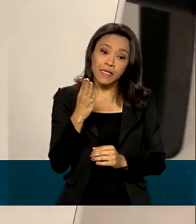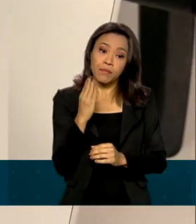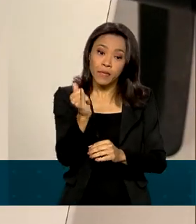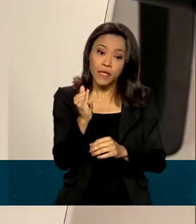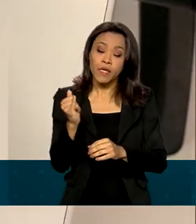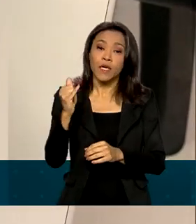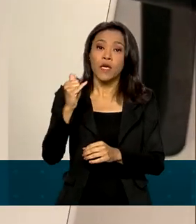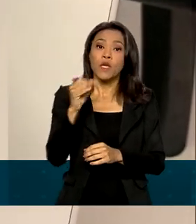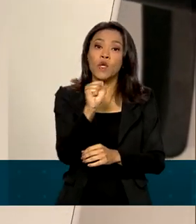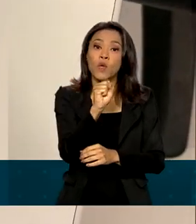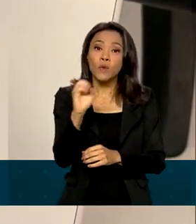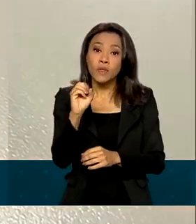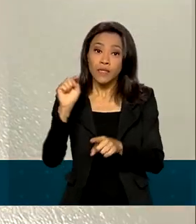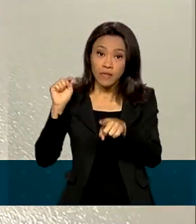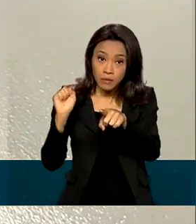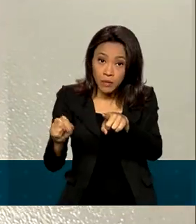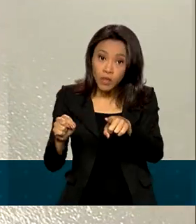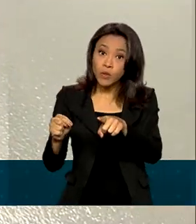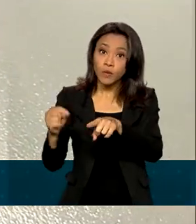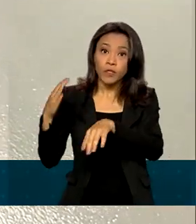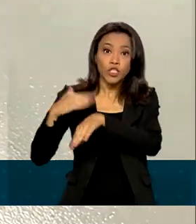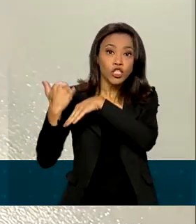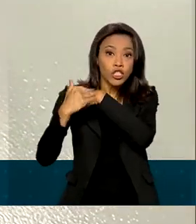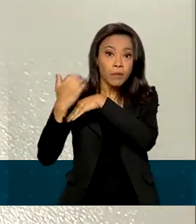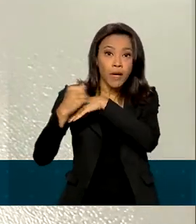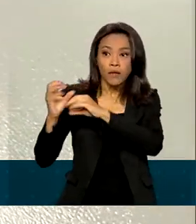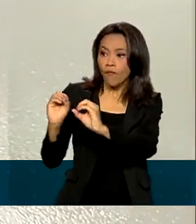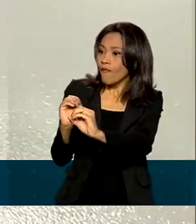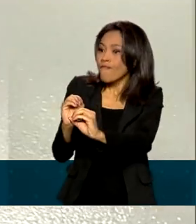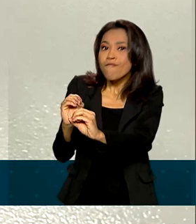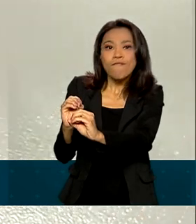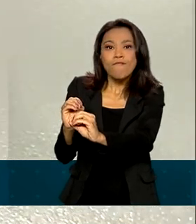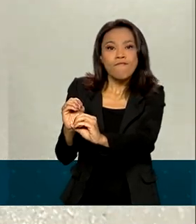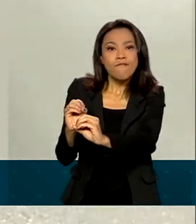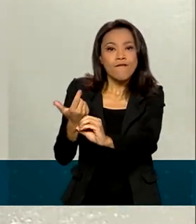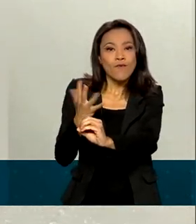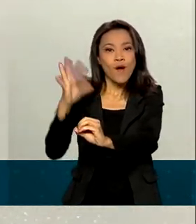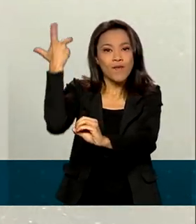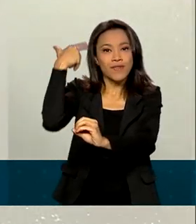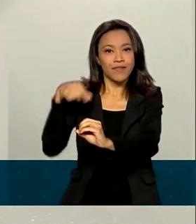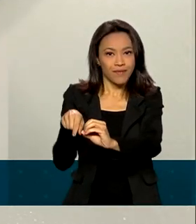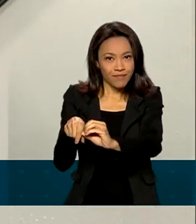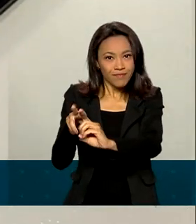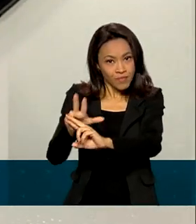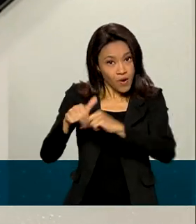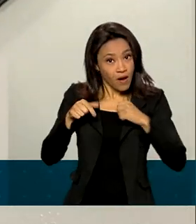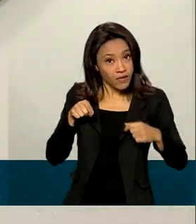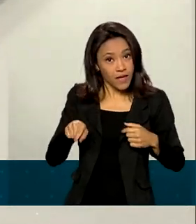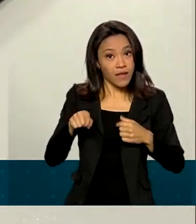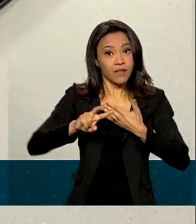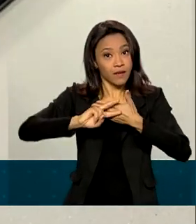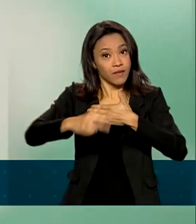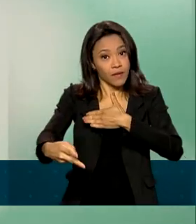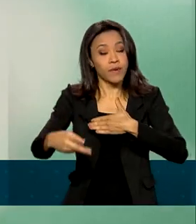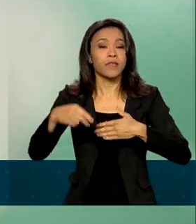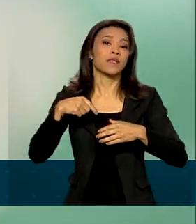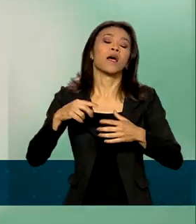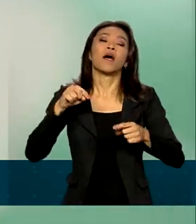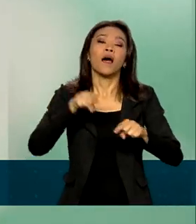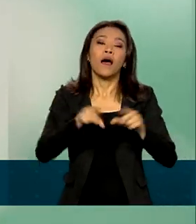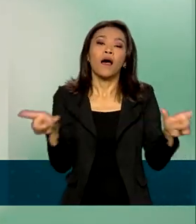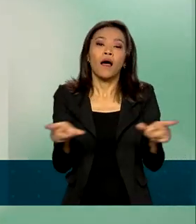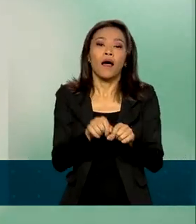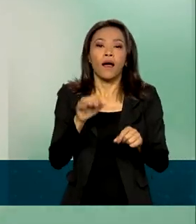800 mil chamadas não tivessem sido realizadas nesse período. Por conta desse resultado, a Anatel decidiu